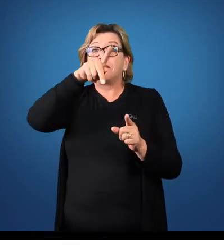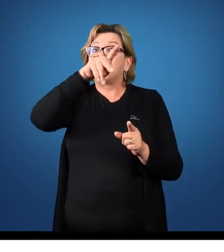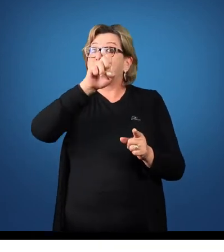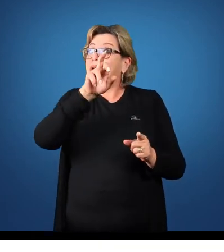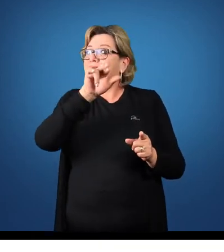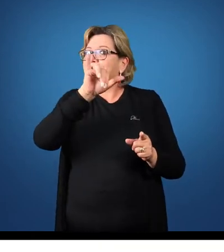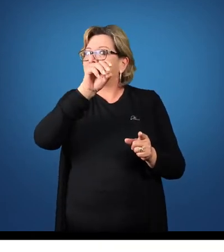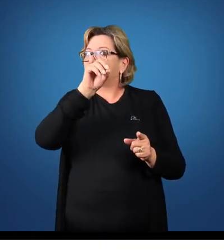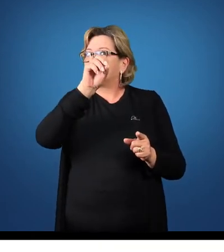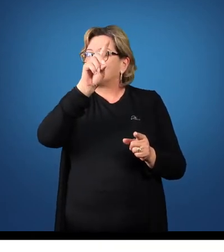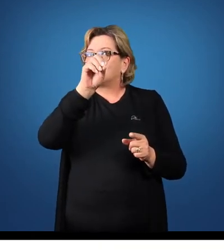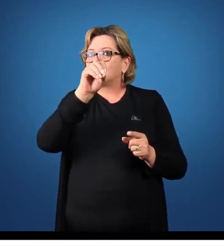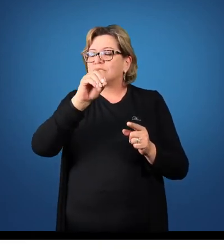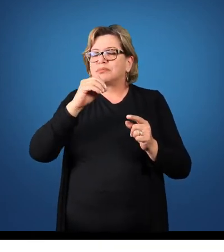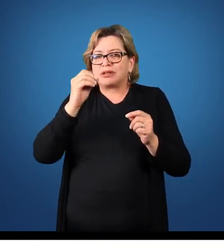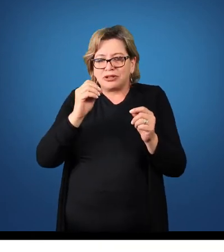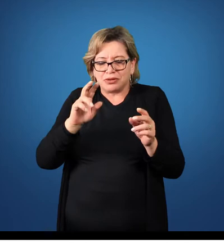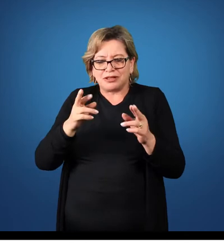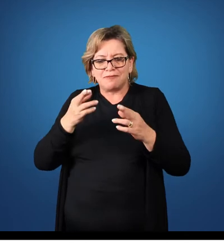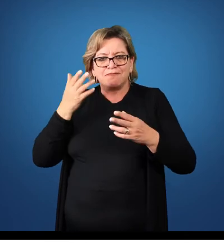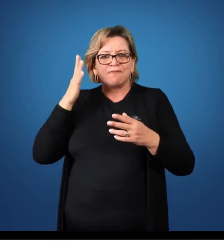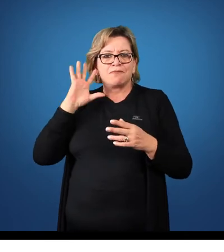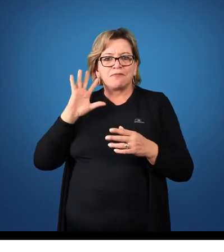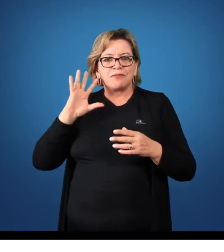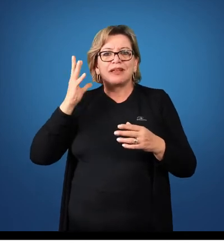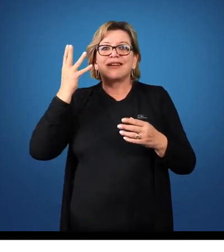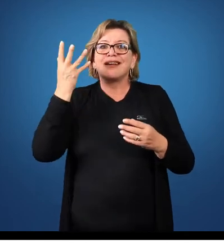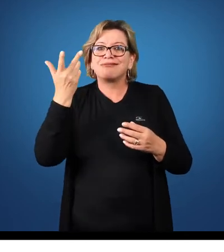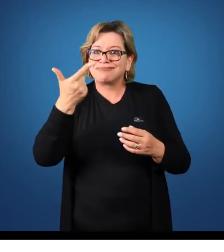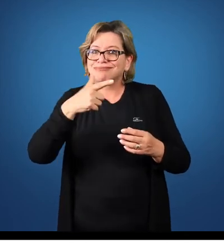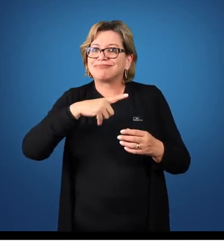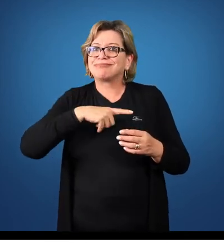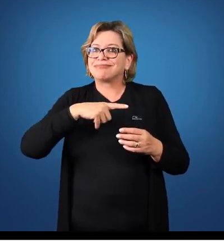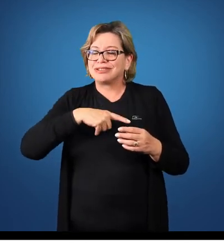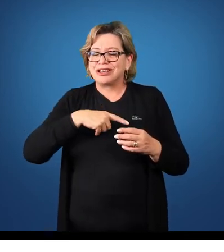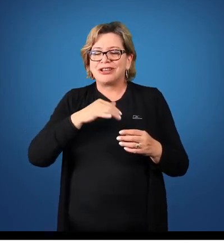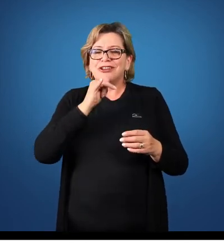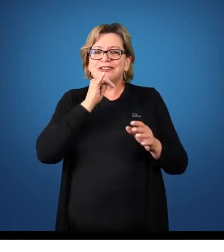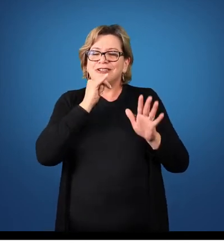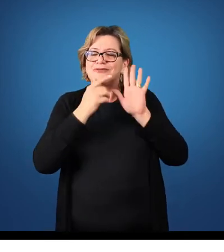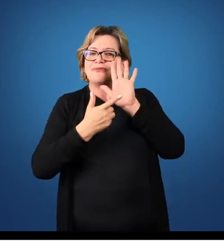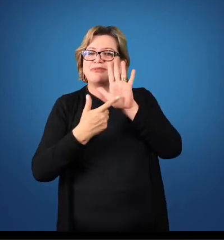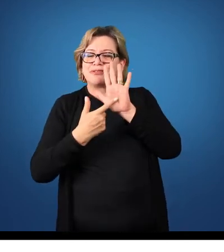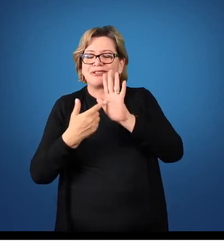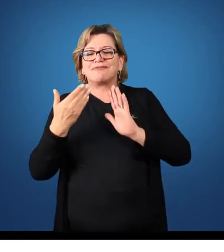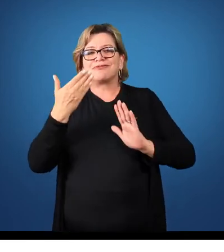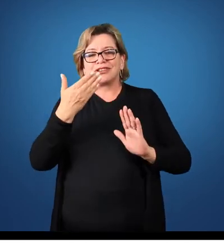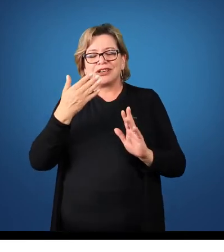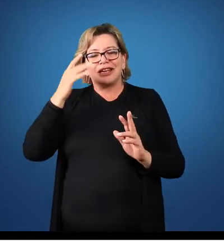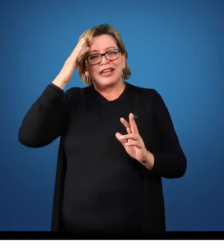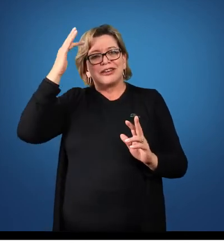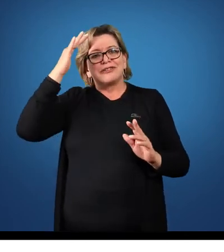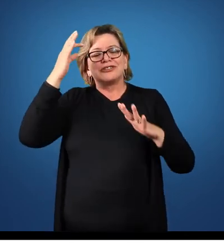possa ter o resultado de cada período. Vamos dar um exemplo disso daqui. Imagine uma empresa que trabalhe com